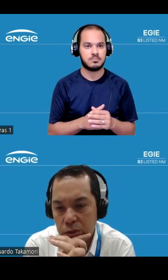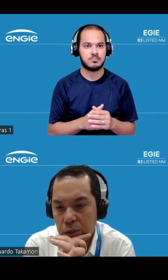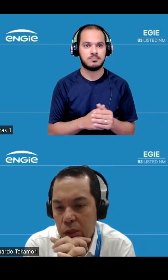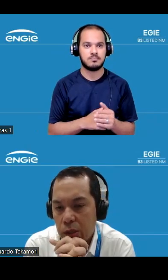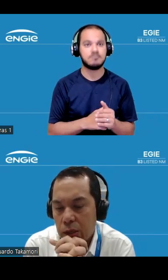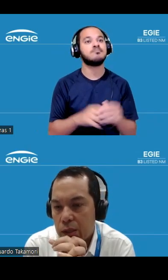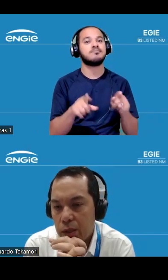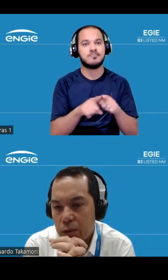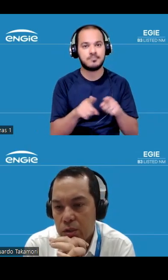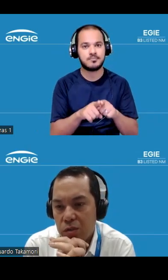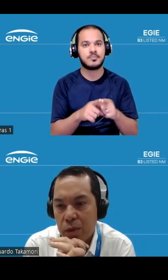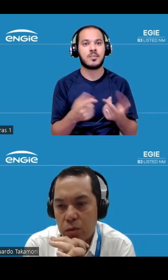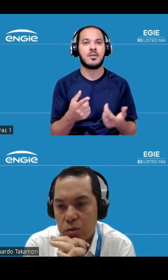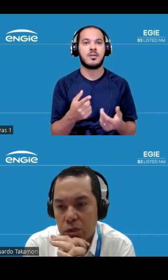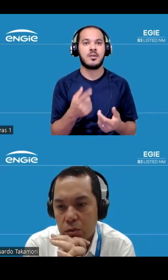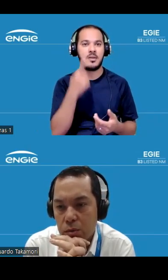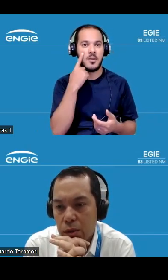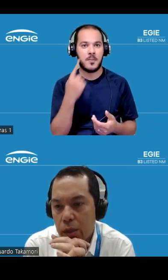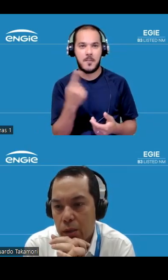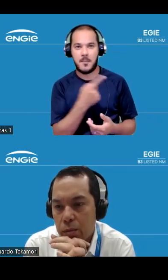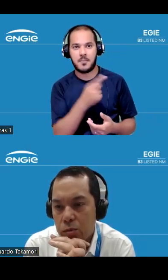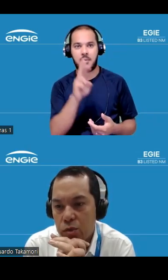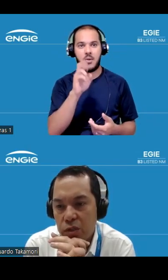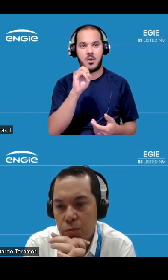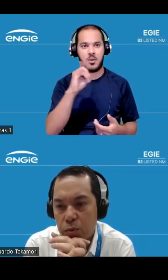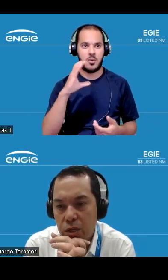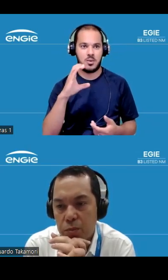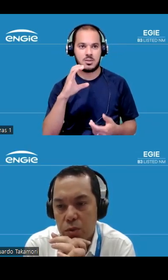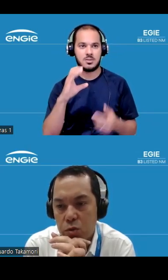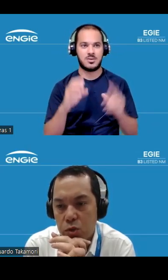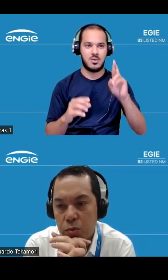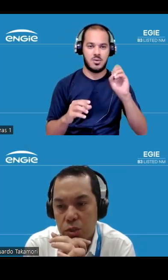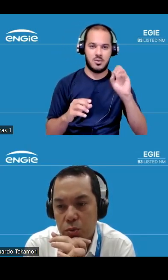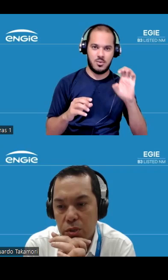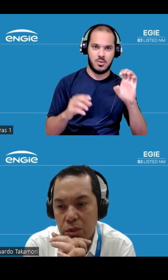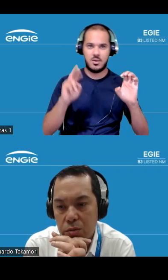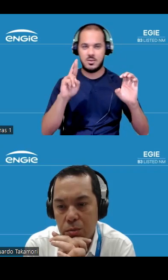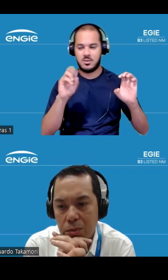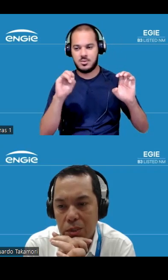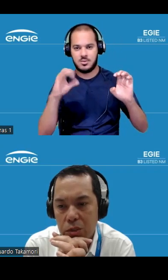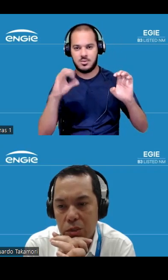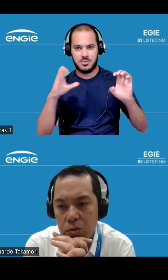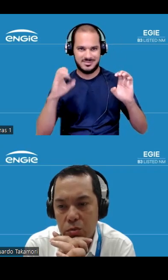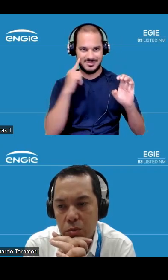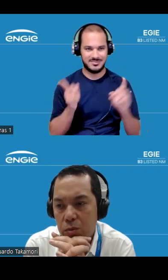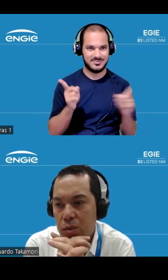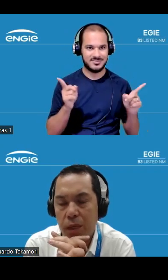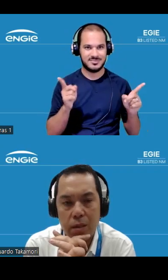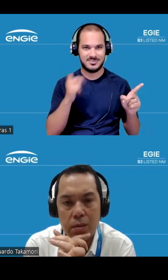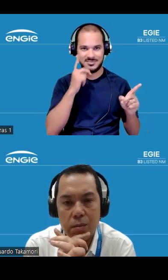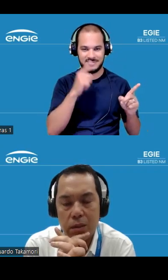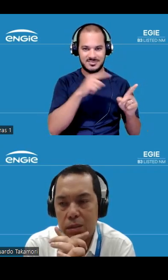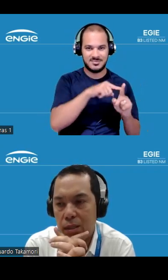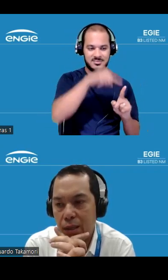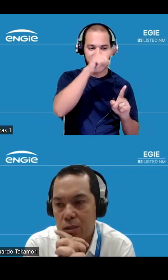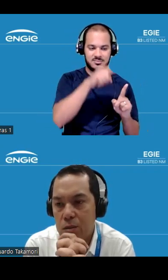sentido aqui a gente teve uma redução de 20.3% para 18.3% mas um número também